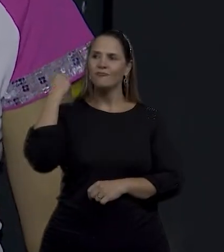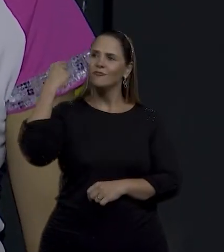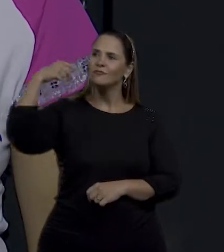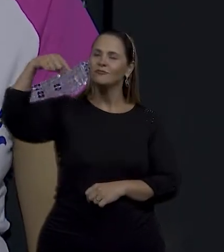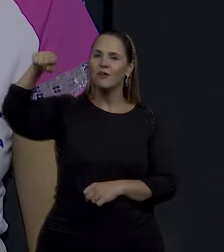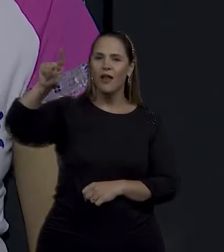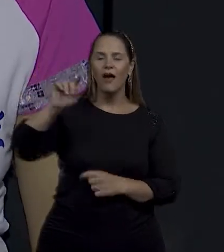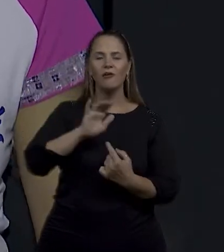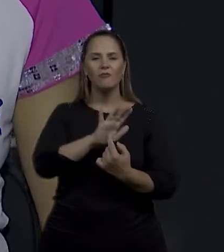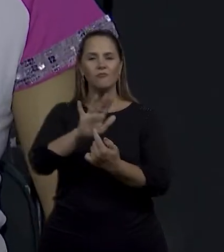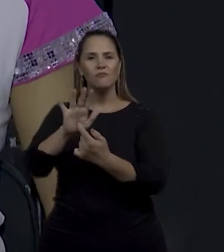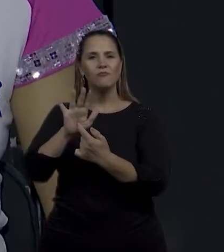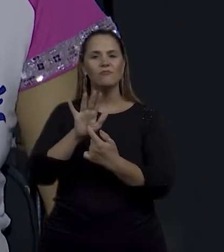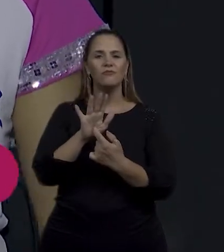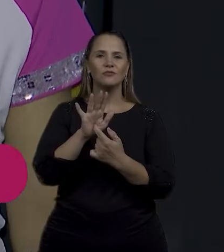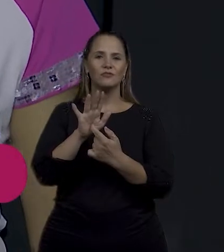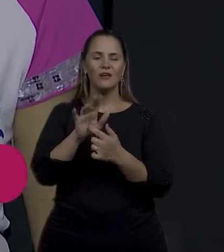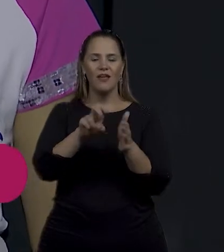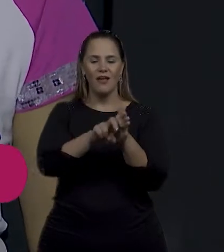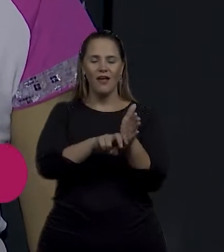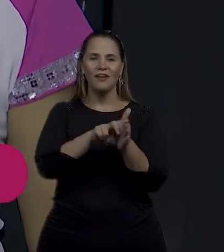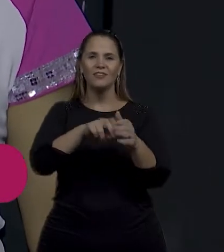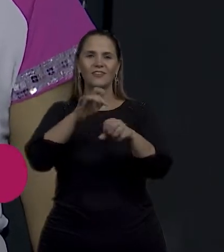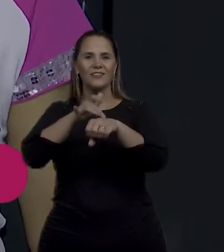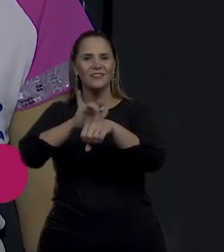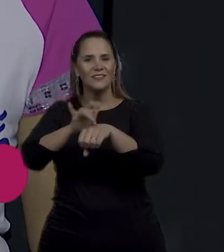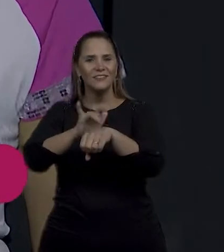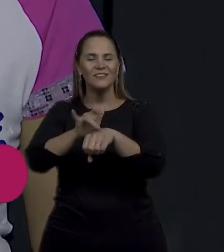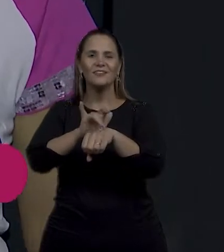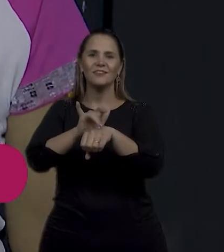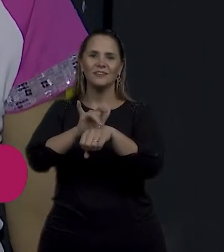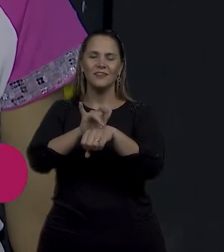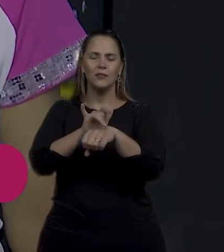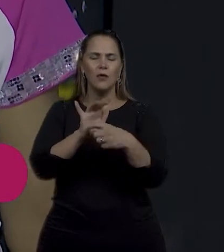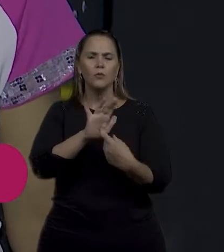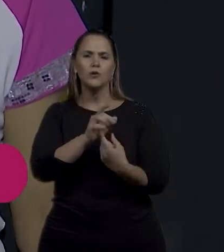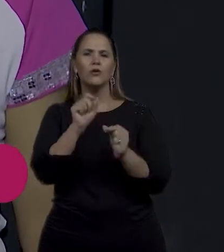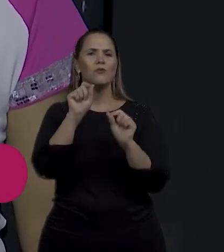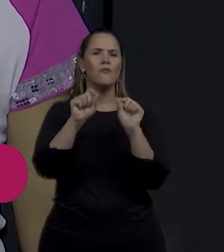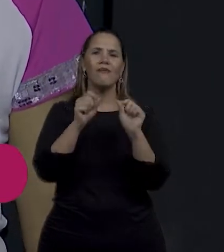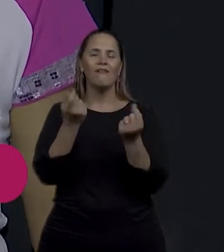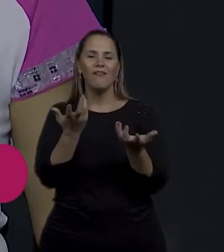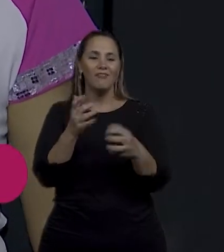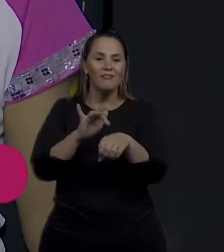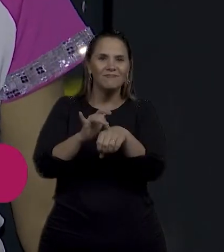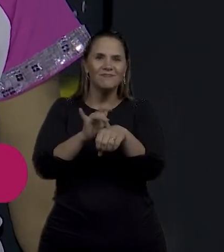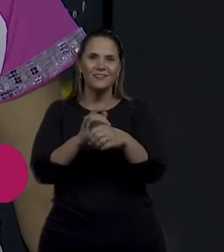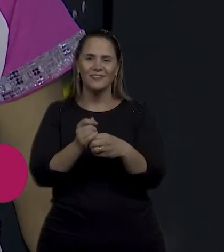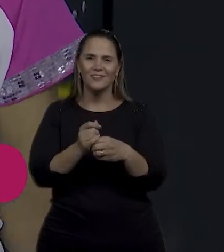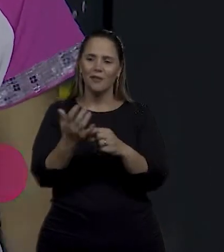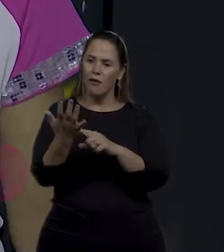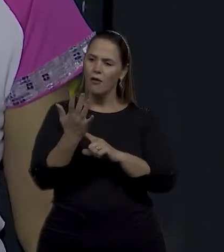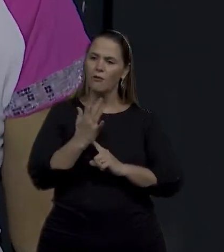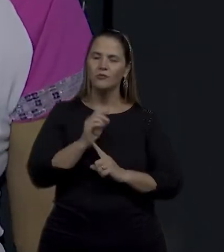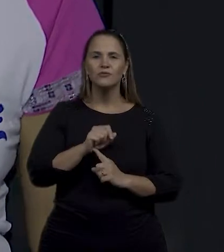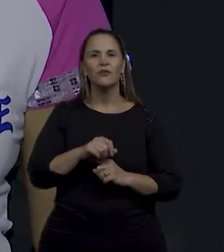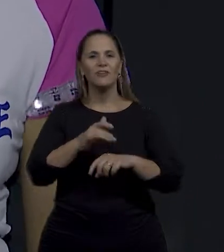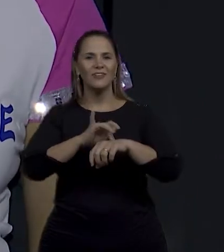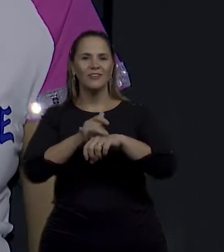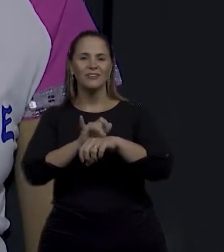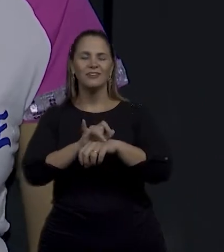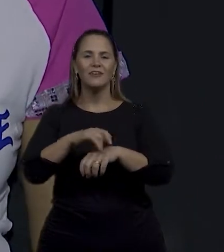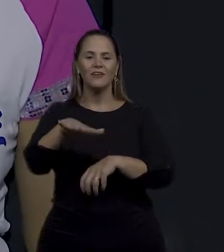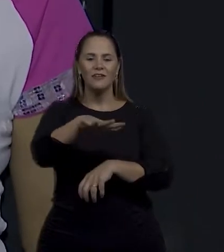cadeirante dançando na recepção e perguntei assim, Vem cá, o que ela está dançando aqui? Aí ele falou, ah, ela está dançando danças urbanas.